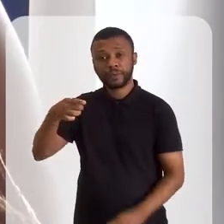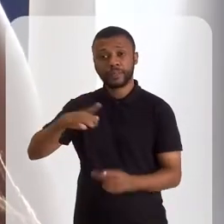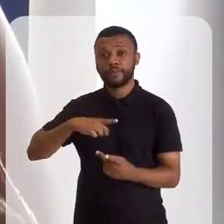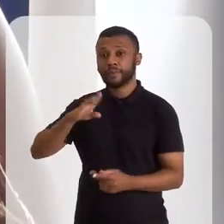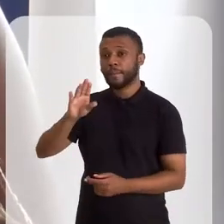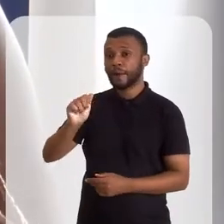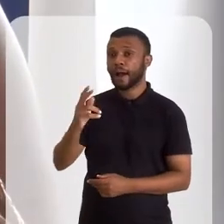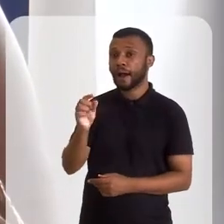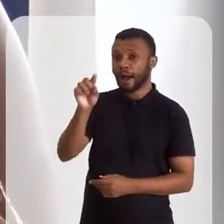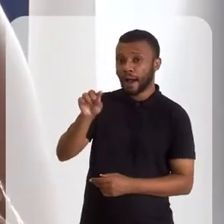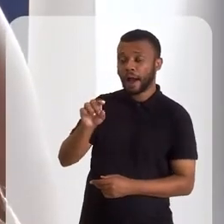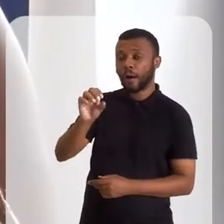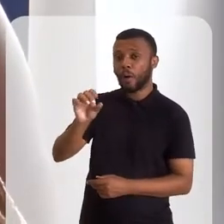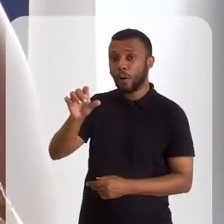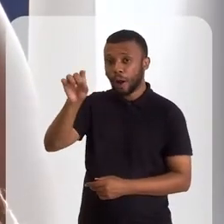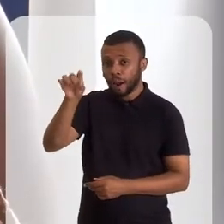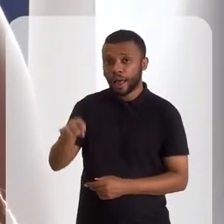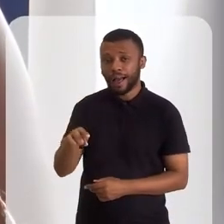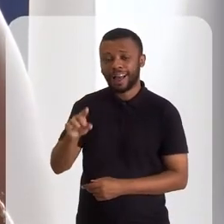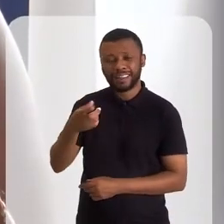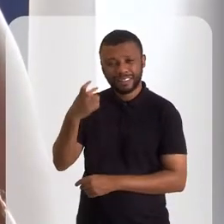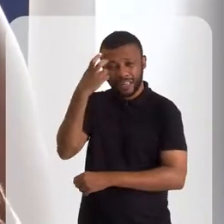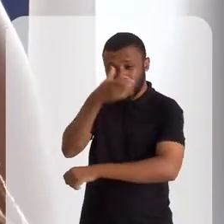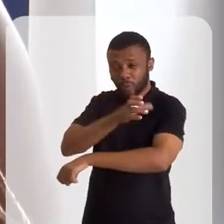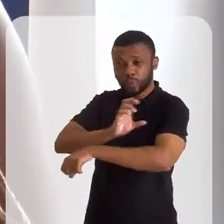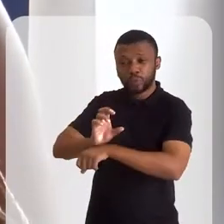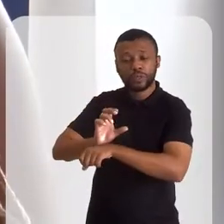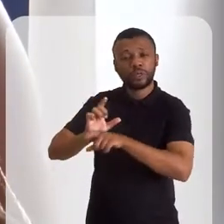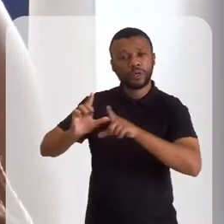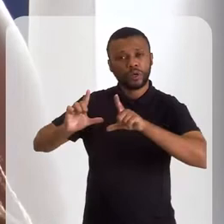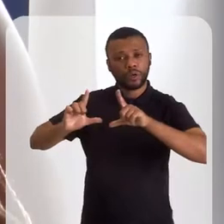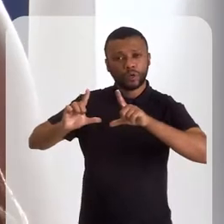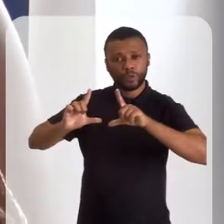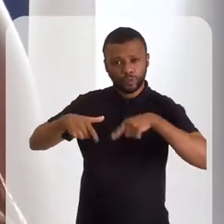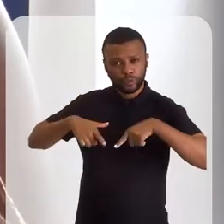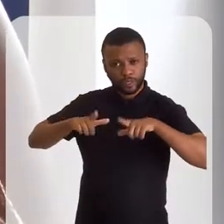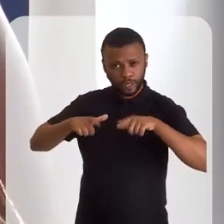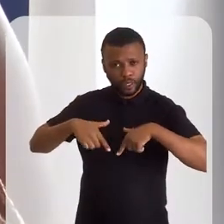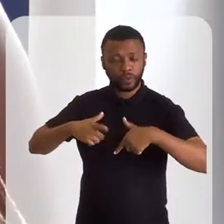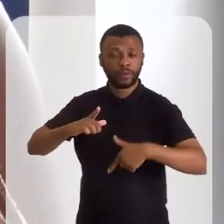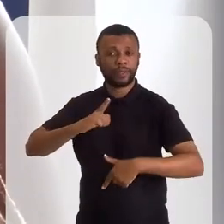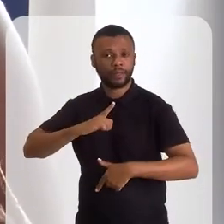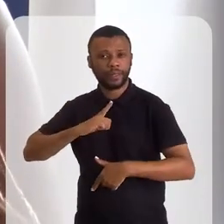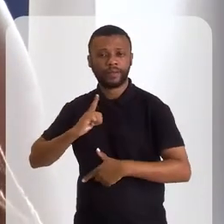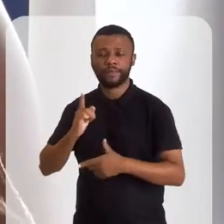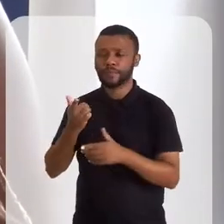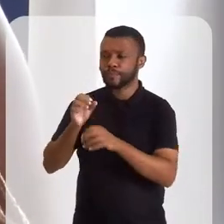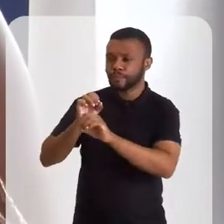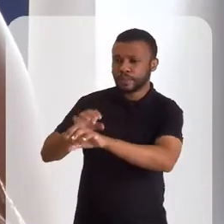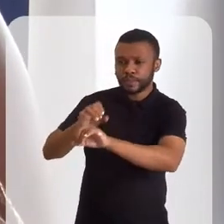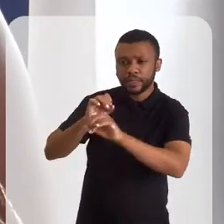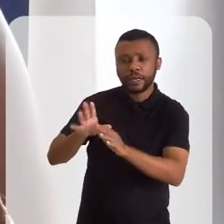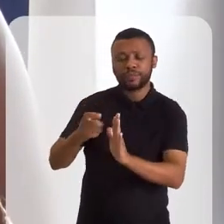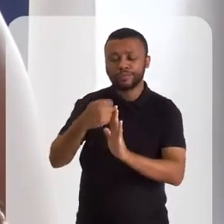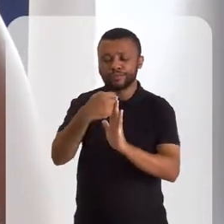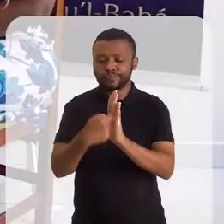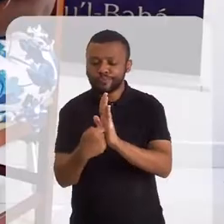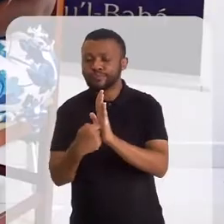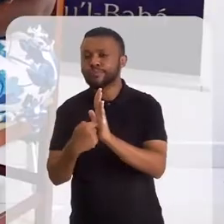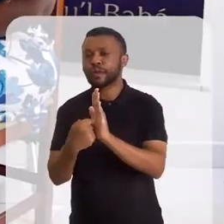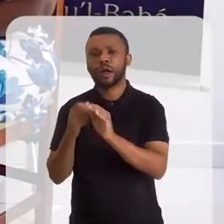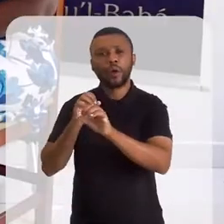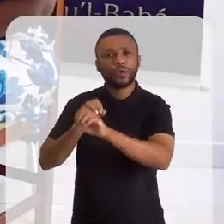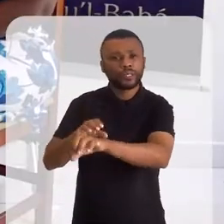veio Bahá'u'llá. Bahá'u'llá, a glória de Deus. Ele trouxe então a renovação dos escritos sagrados, dos ensinamentos, tanto